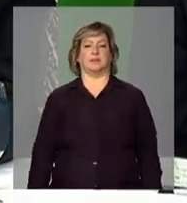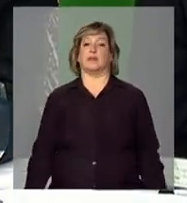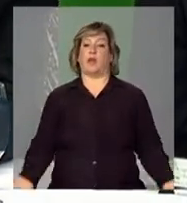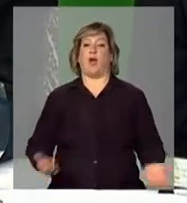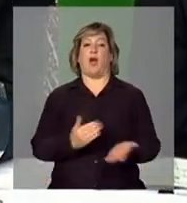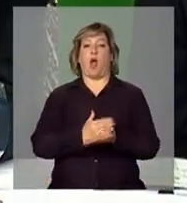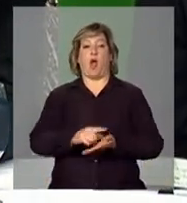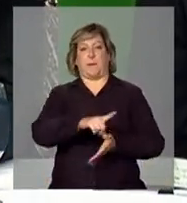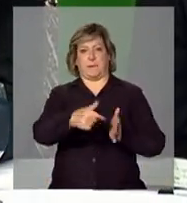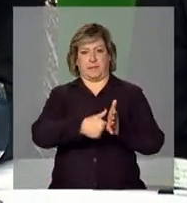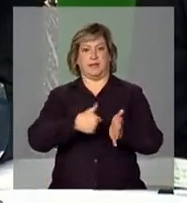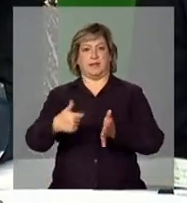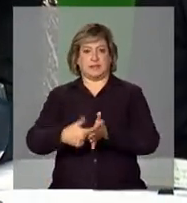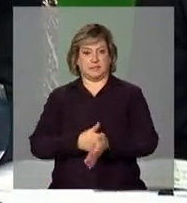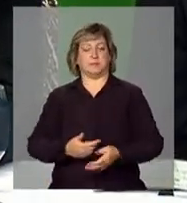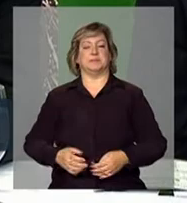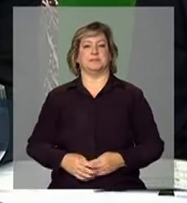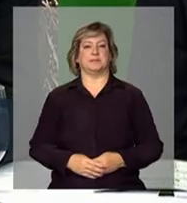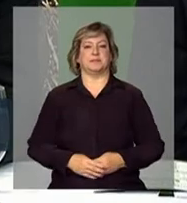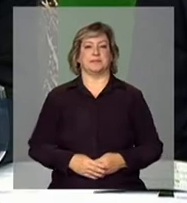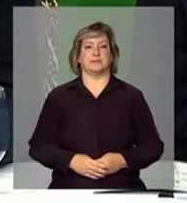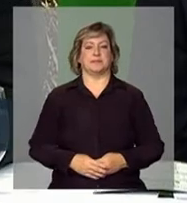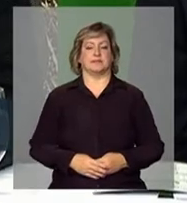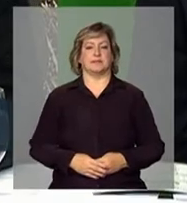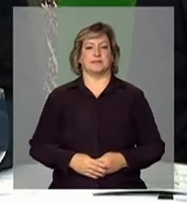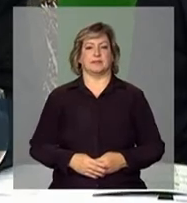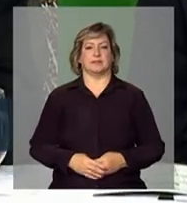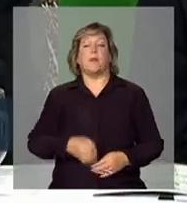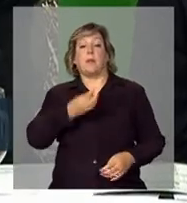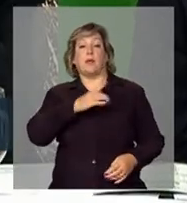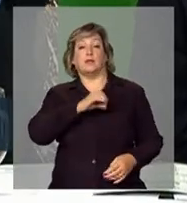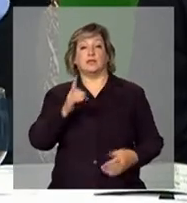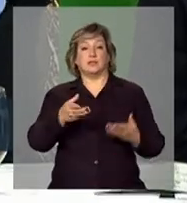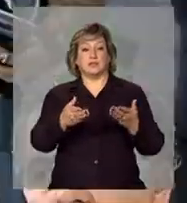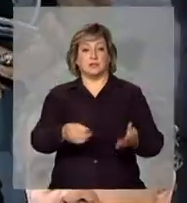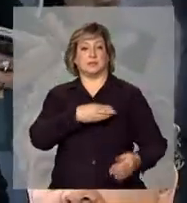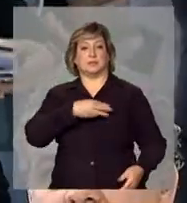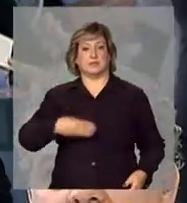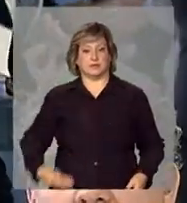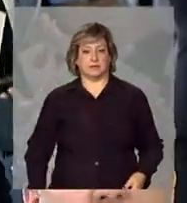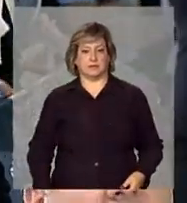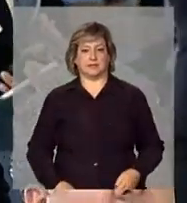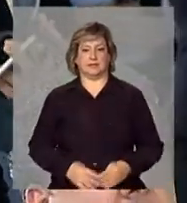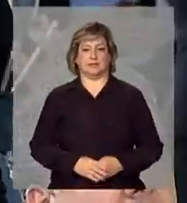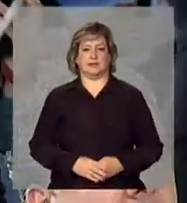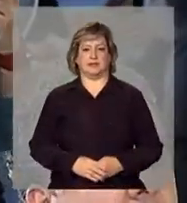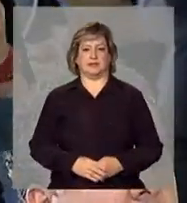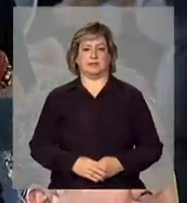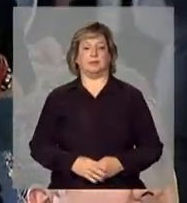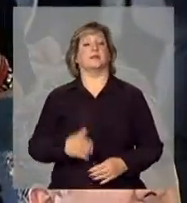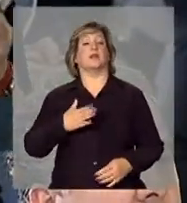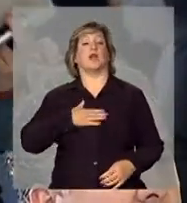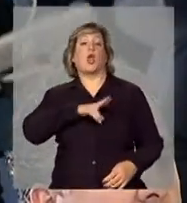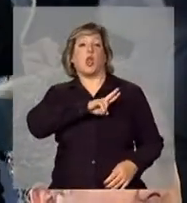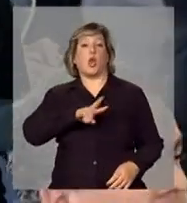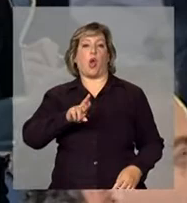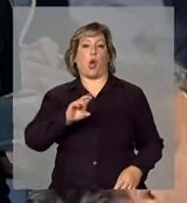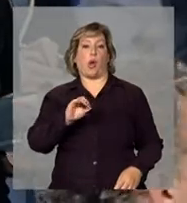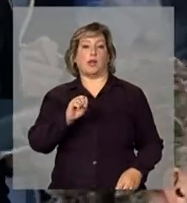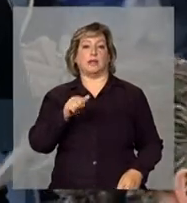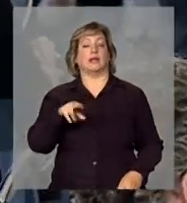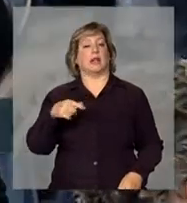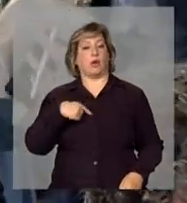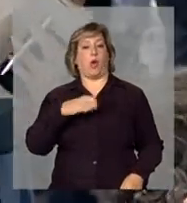perguntas, então. Foi a primeira pergunta. Bom dia, ministro. Bom dia. Meu nome é Rosana, eu sou do Correio